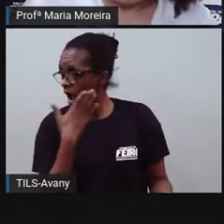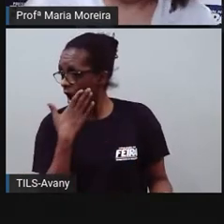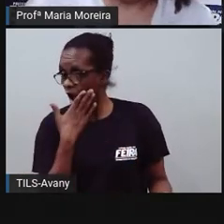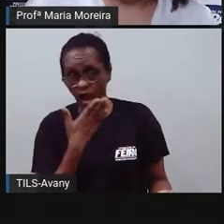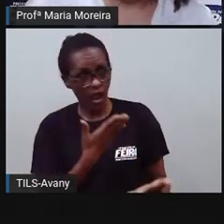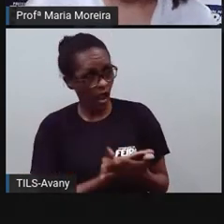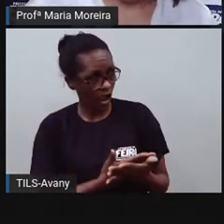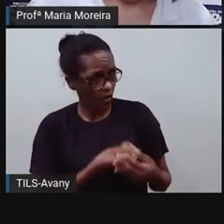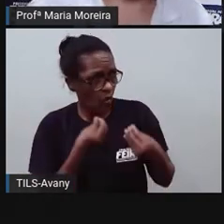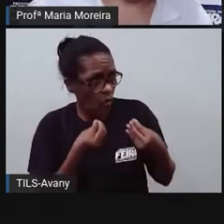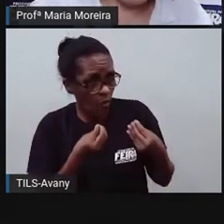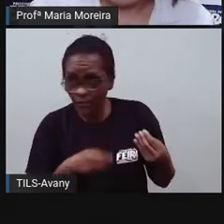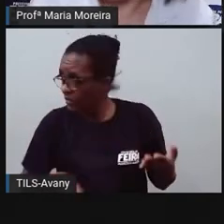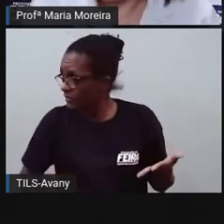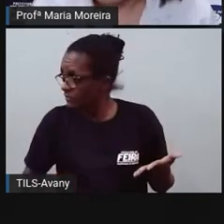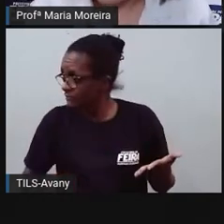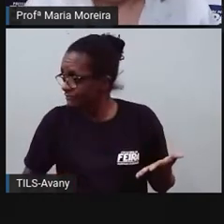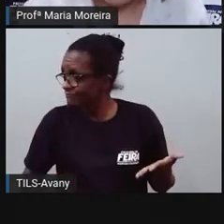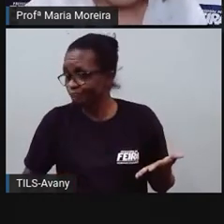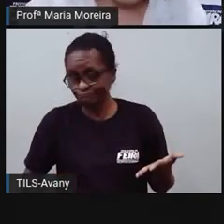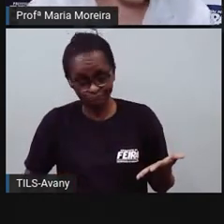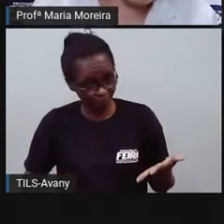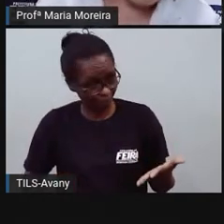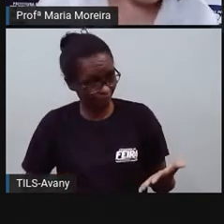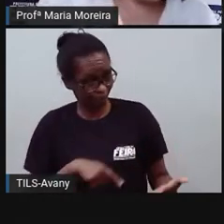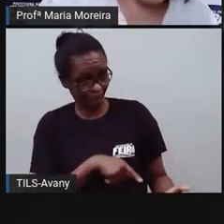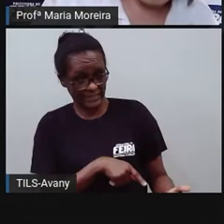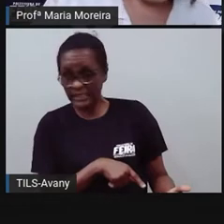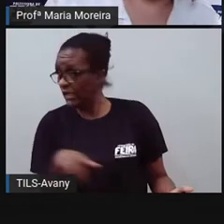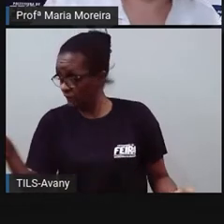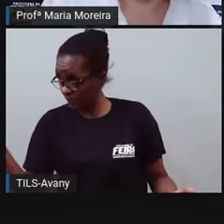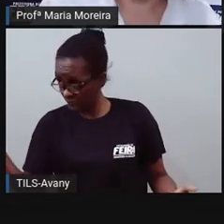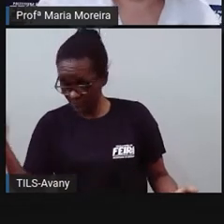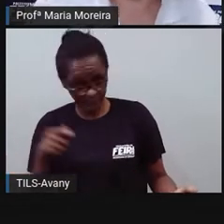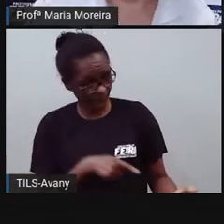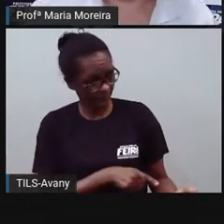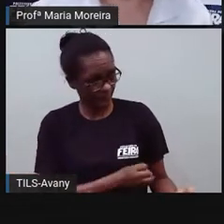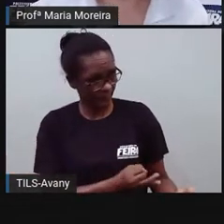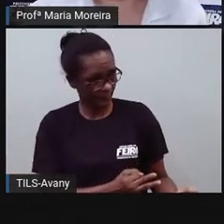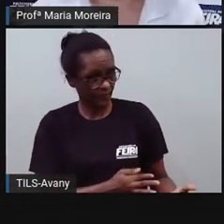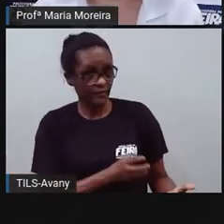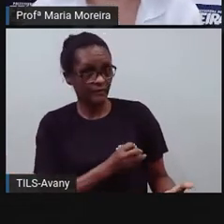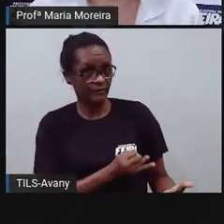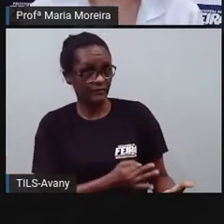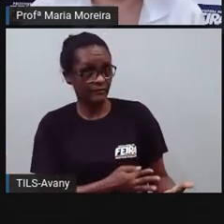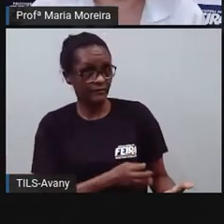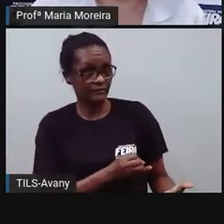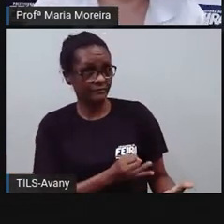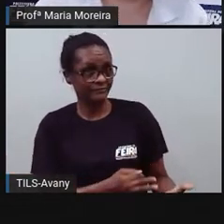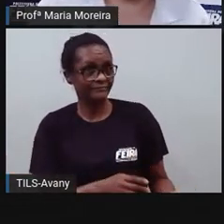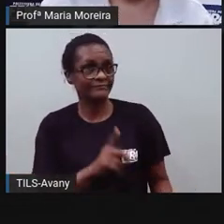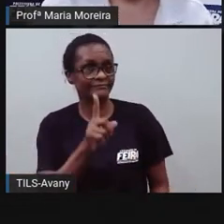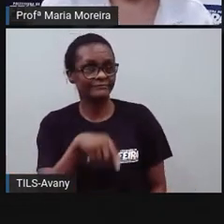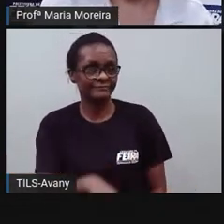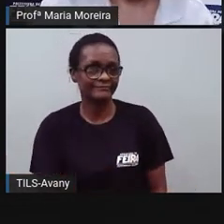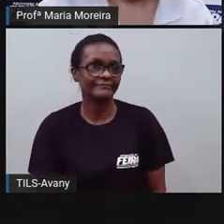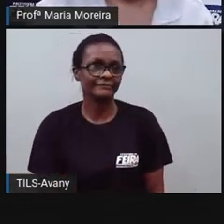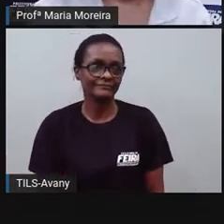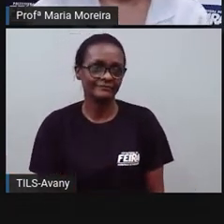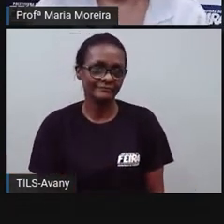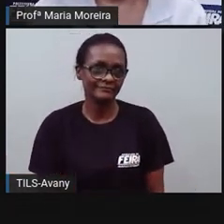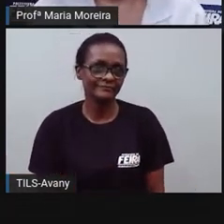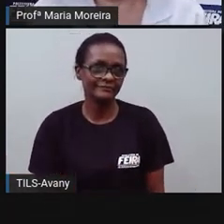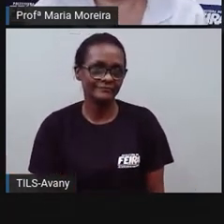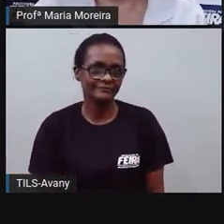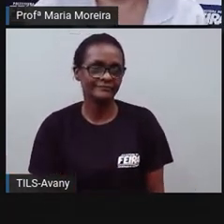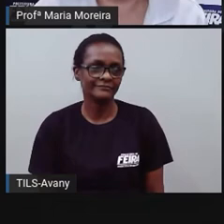Como assim? Aí eu ia no detalhe, olha, porque veja bem, aí seria mais ou menos isso aí, a notícia. E